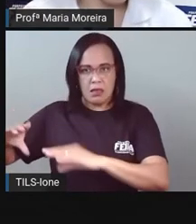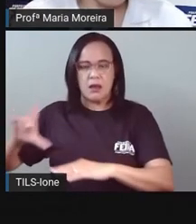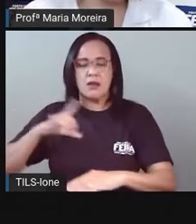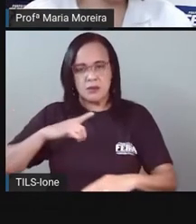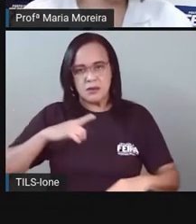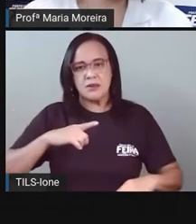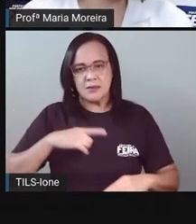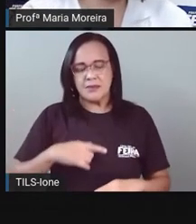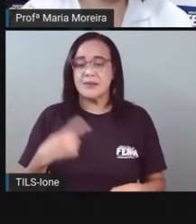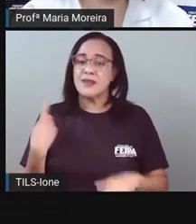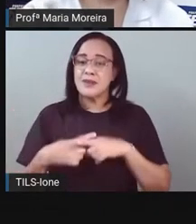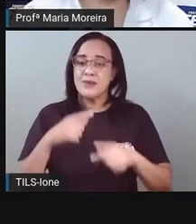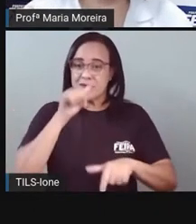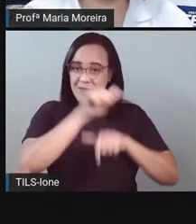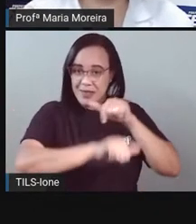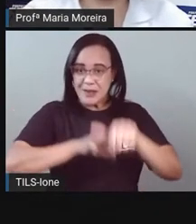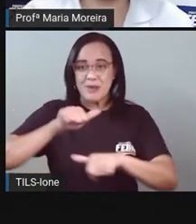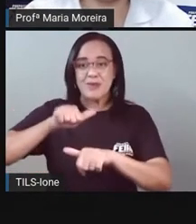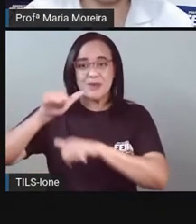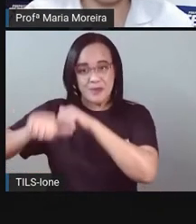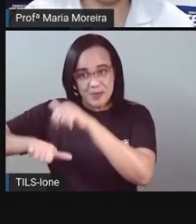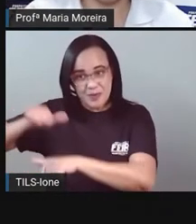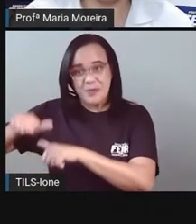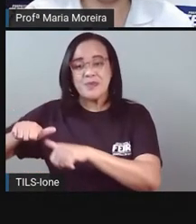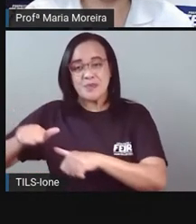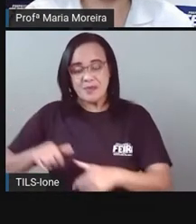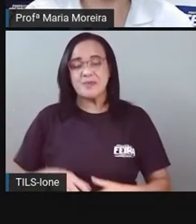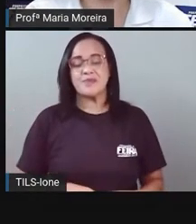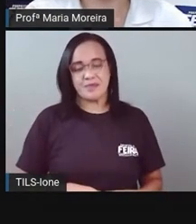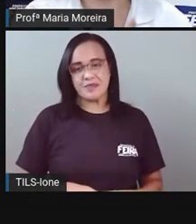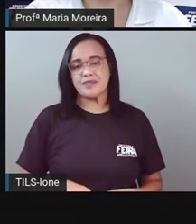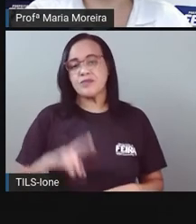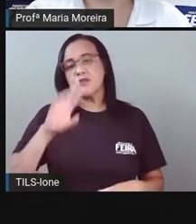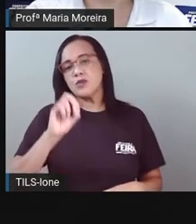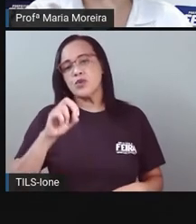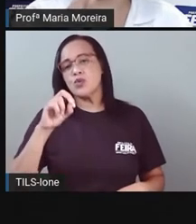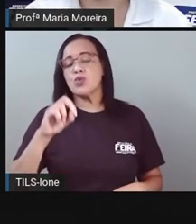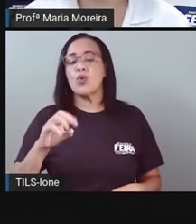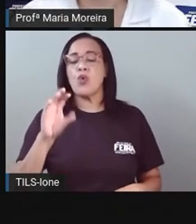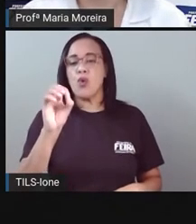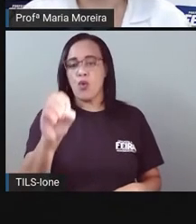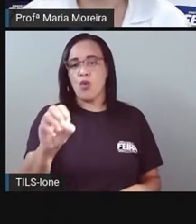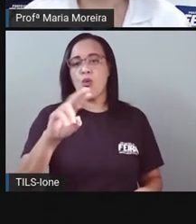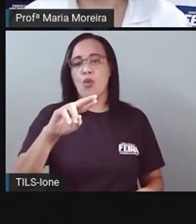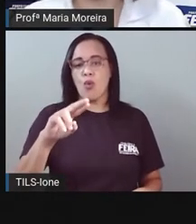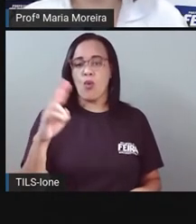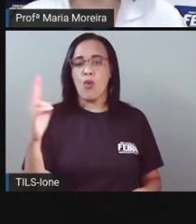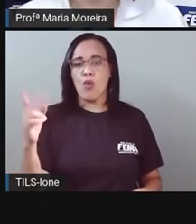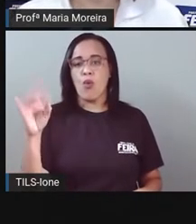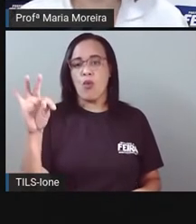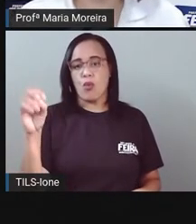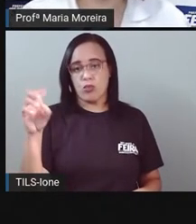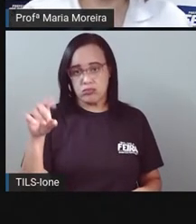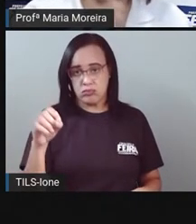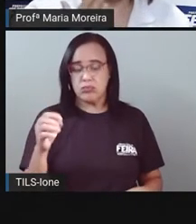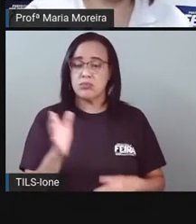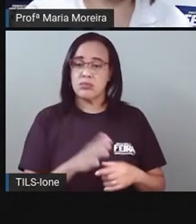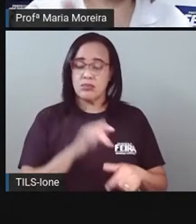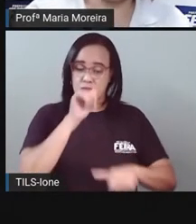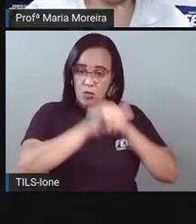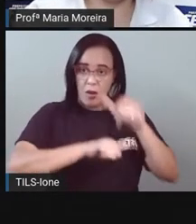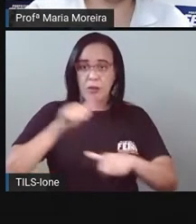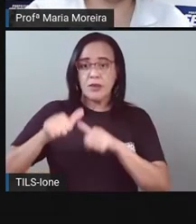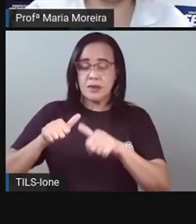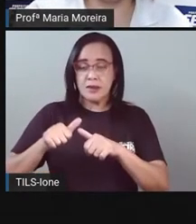Assim como o outono O outono é uma transição Né? O outono é a transição entre o verão E o inverno E a